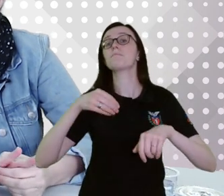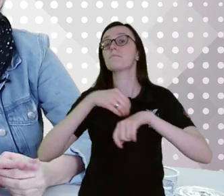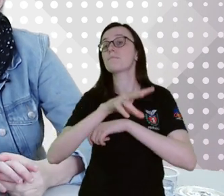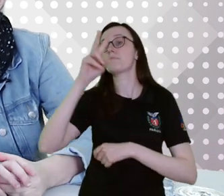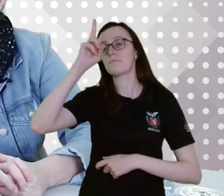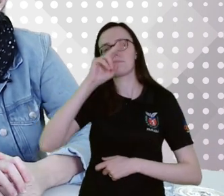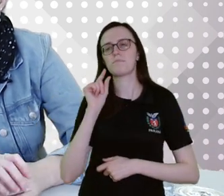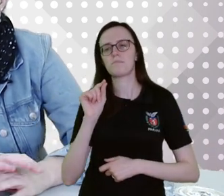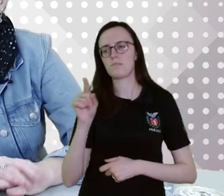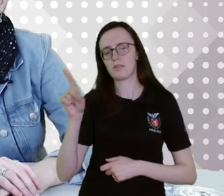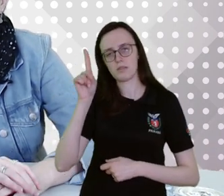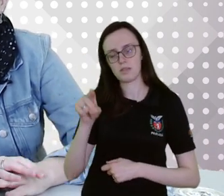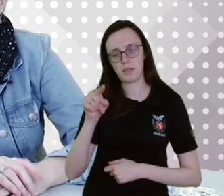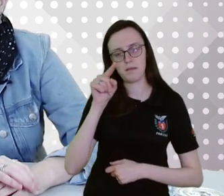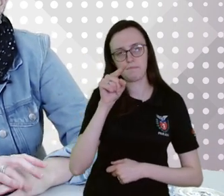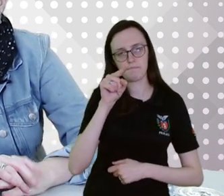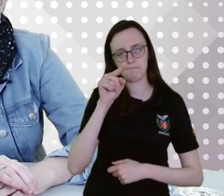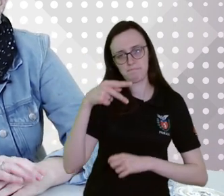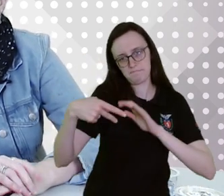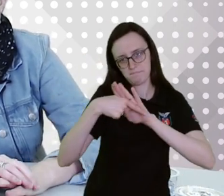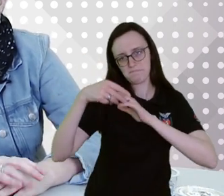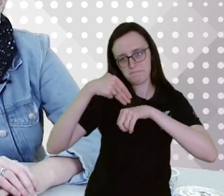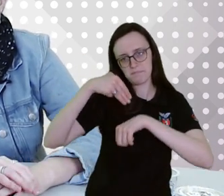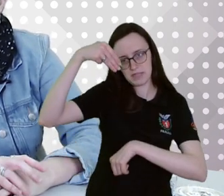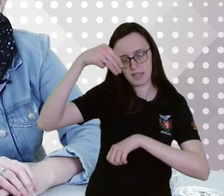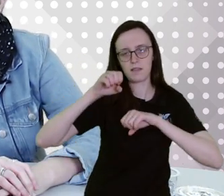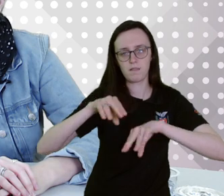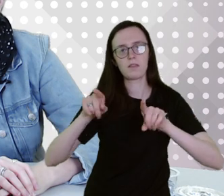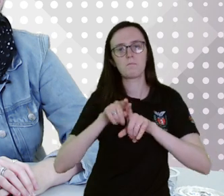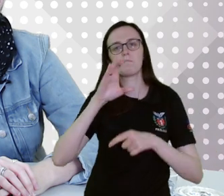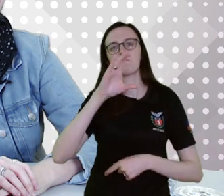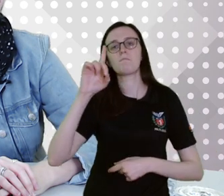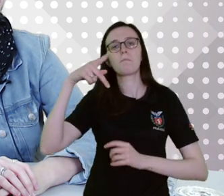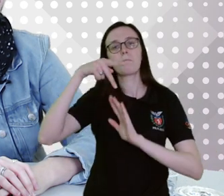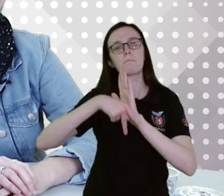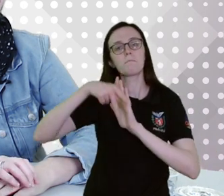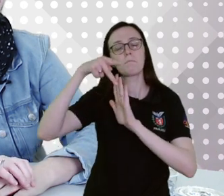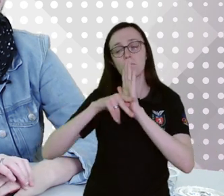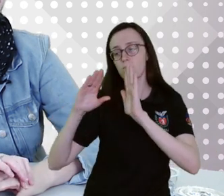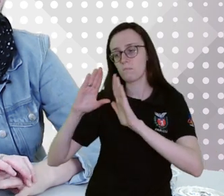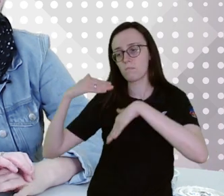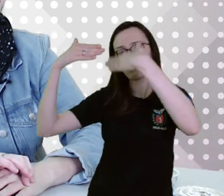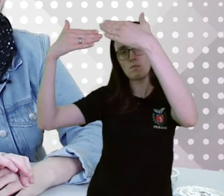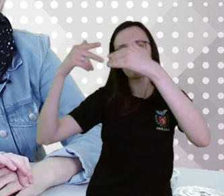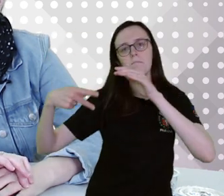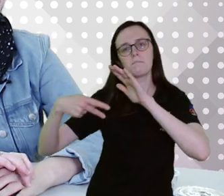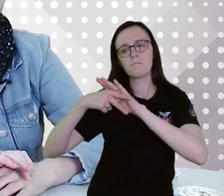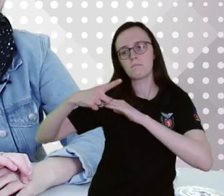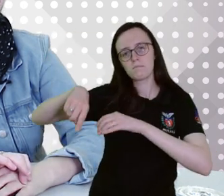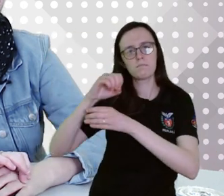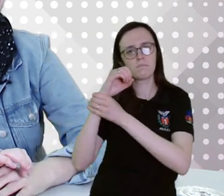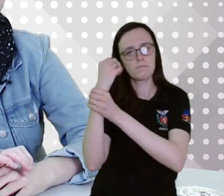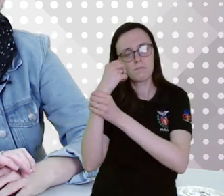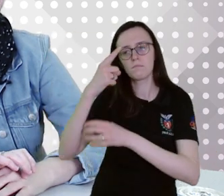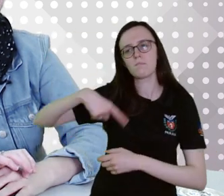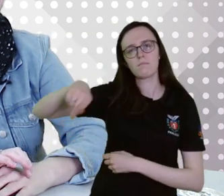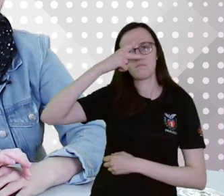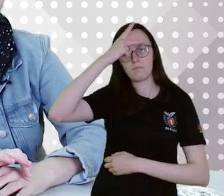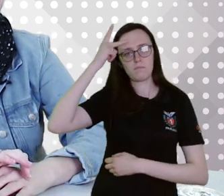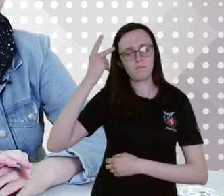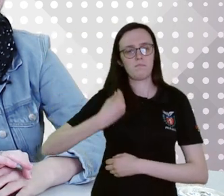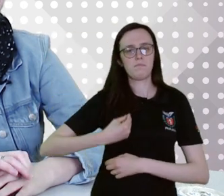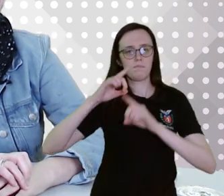professora Adriana é mestre em educação e ela é coordenadora do projeto de desempenho ocupacional de estudantes com deficiência da